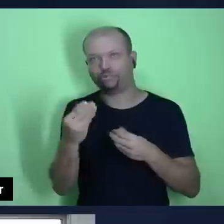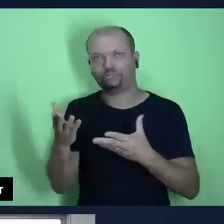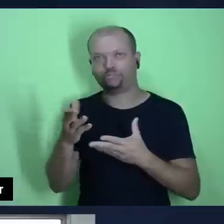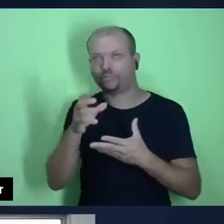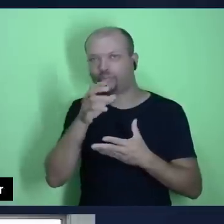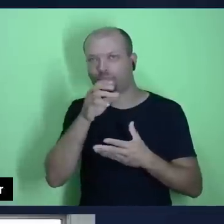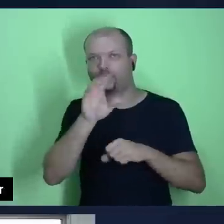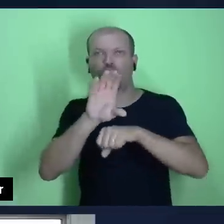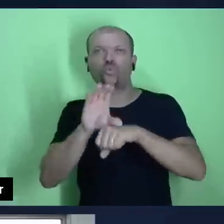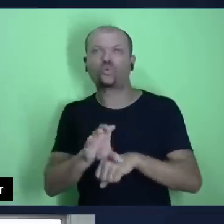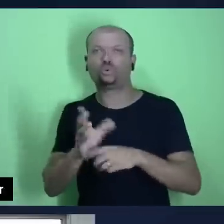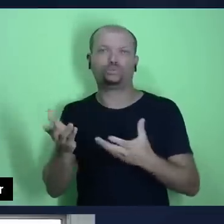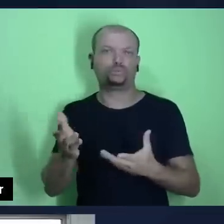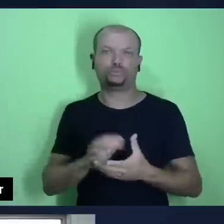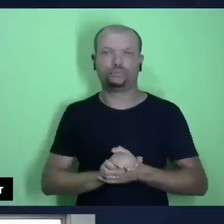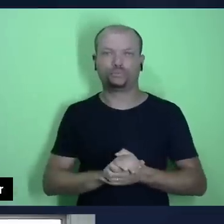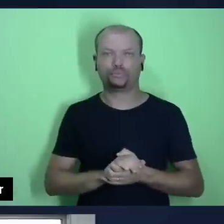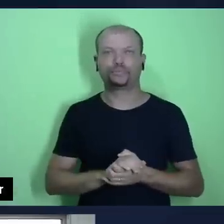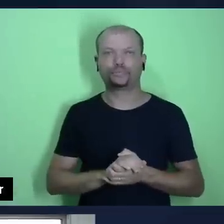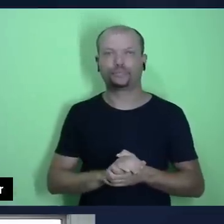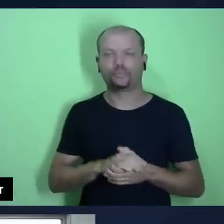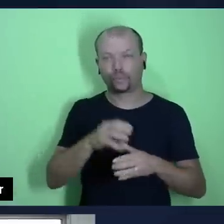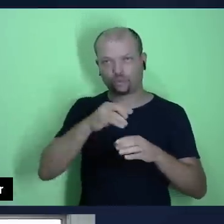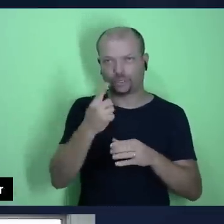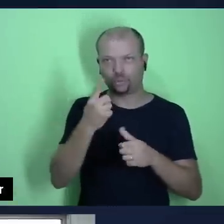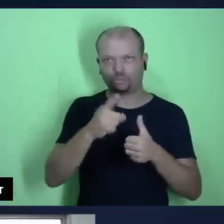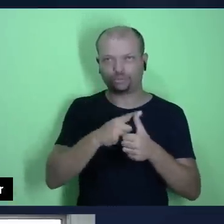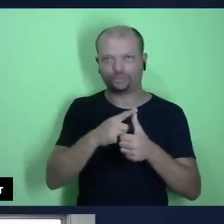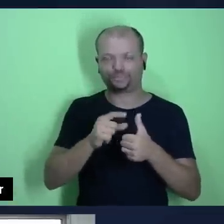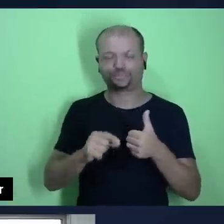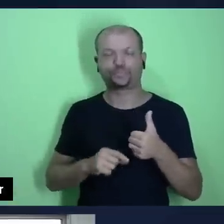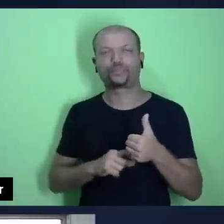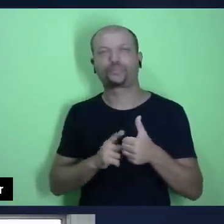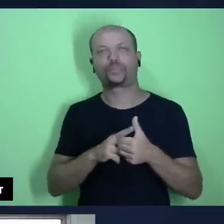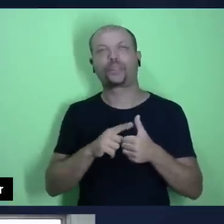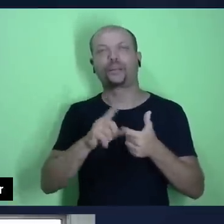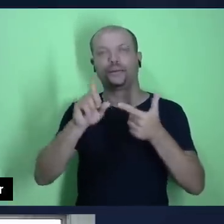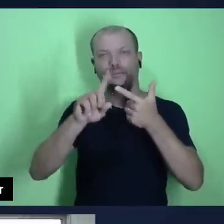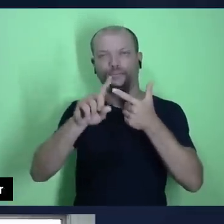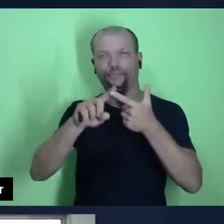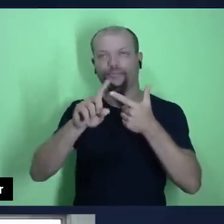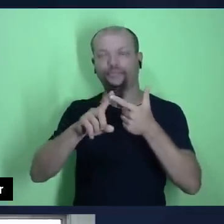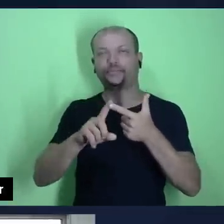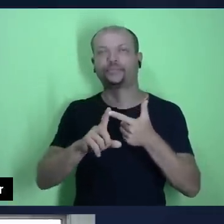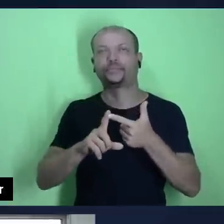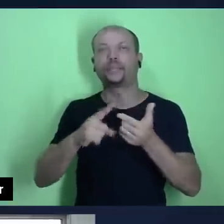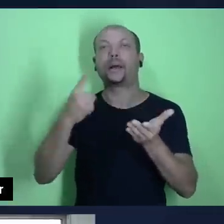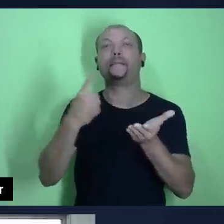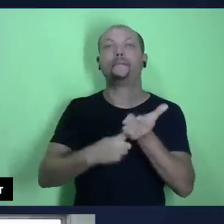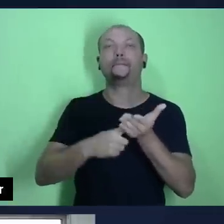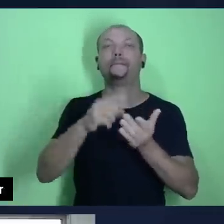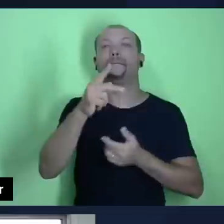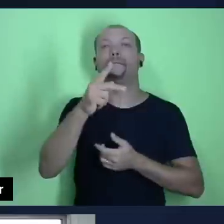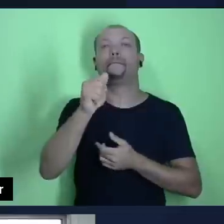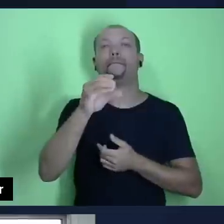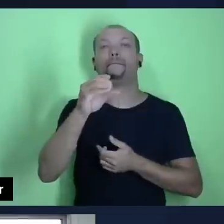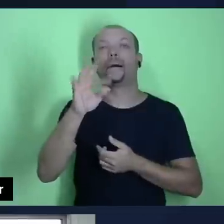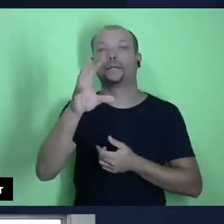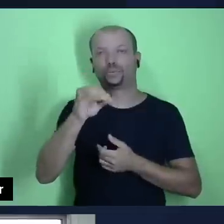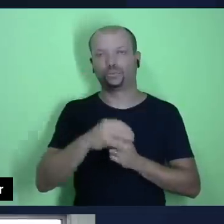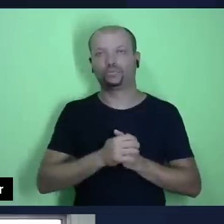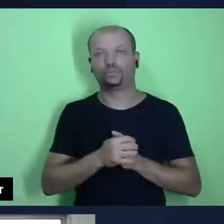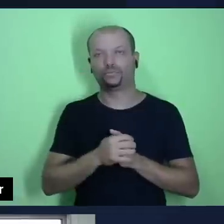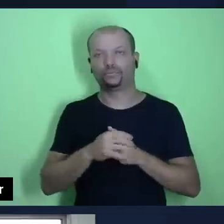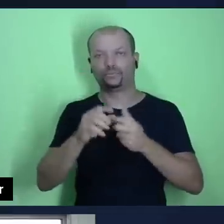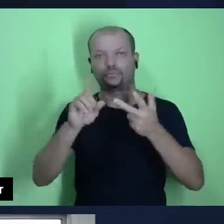culto. Esse é um tipo de oferta. Além dessa, havia o pacto. E além dessa,